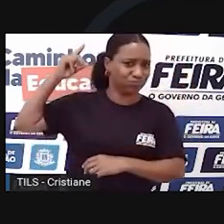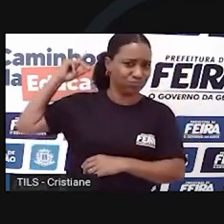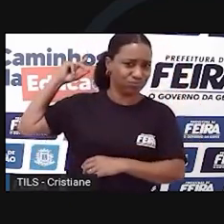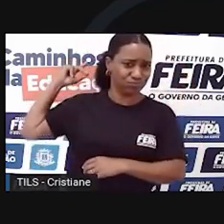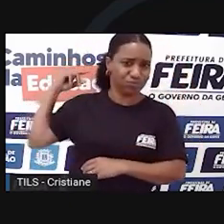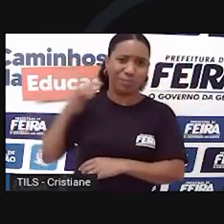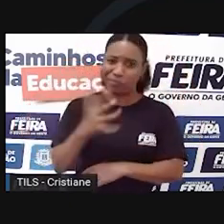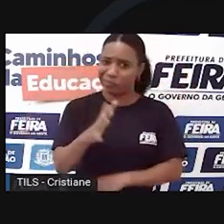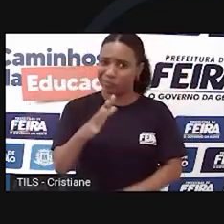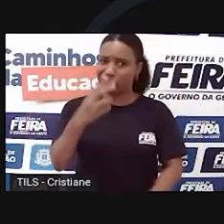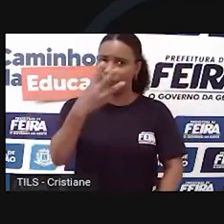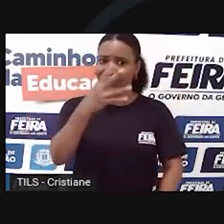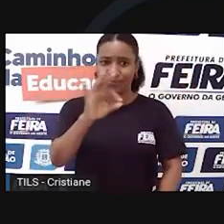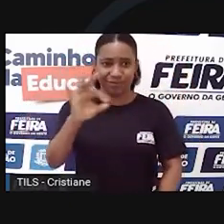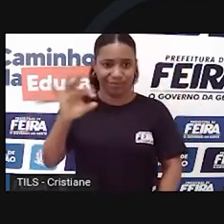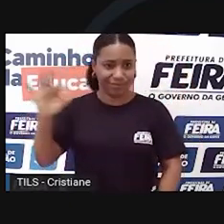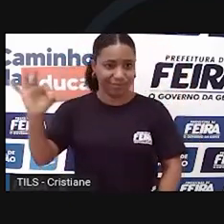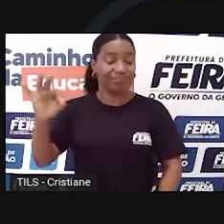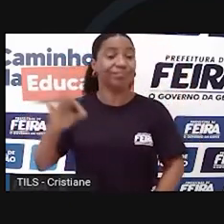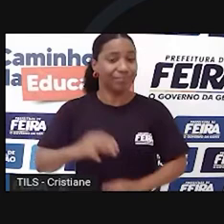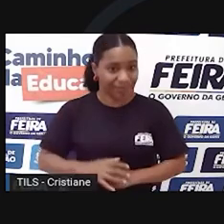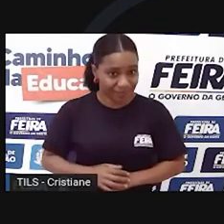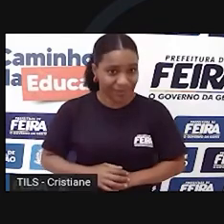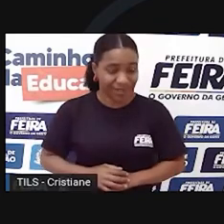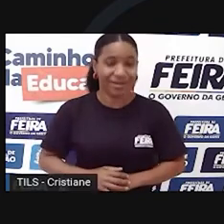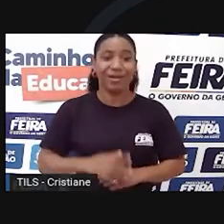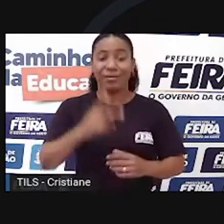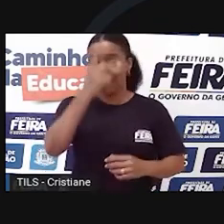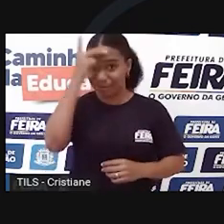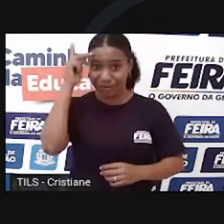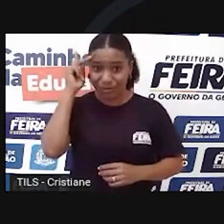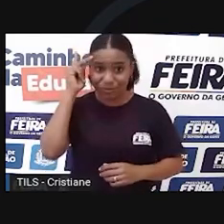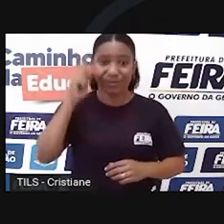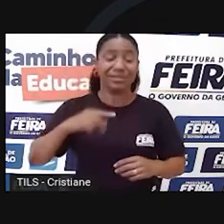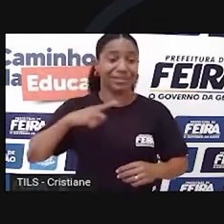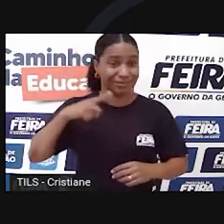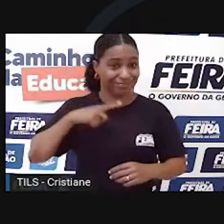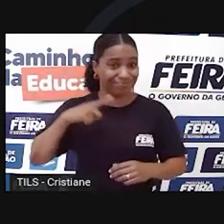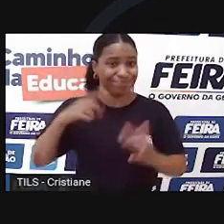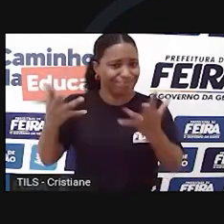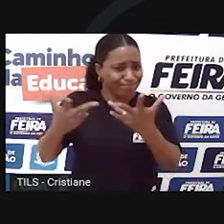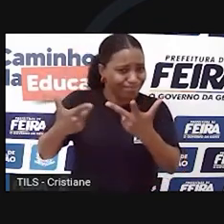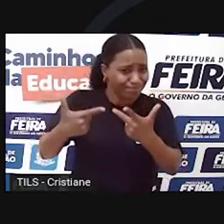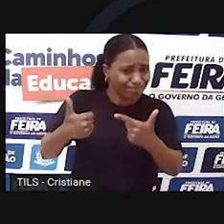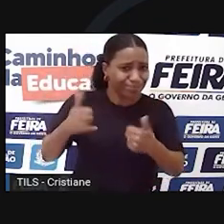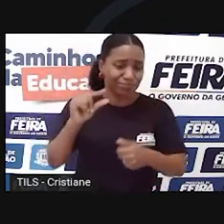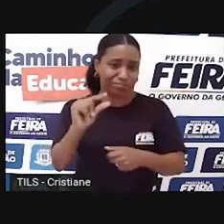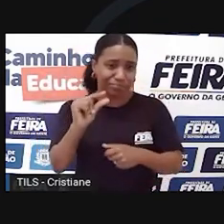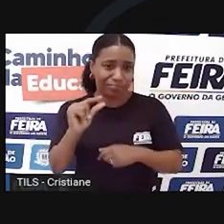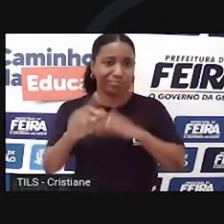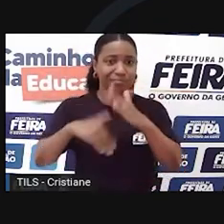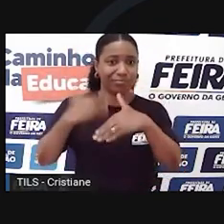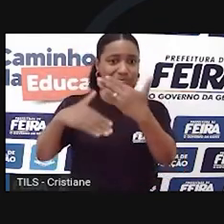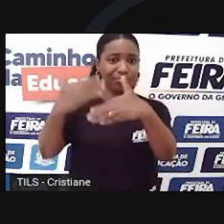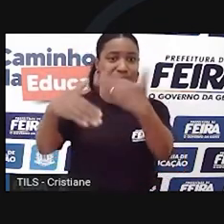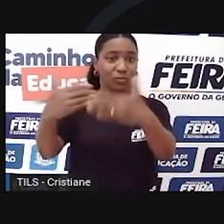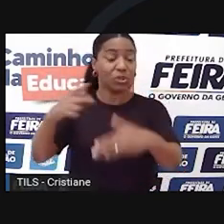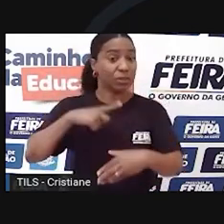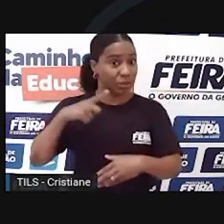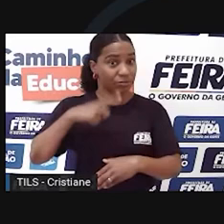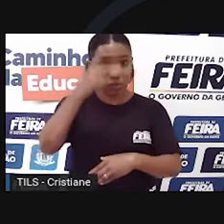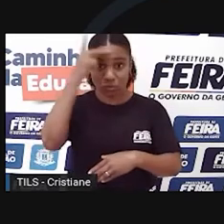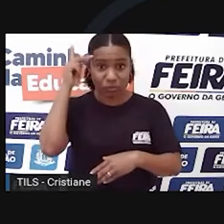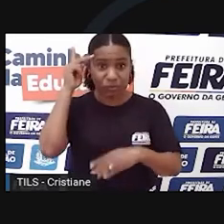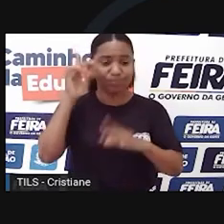deixamos de ser uma espécie vulnerável a predadores para nos tornarmos o ser vivo de maior impacto no planeta Terra. Quem nos conta essa história é o pesquisador